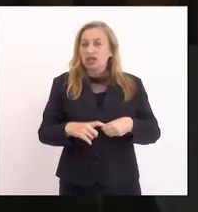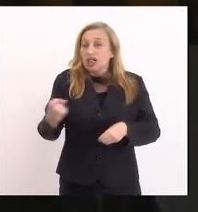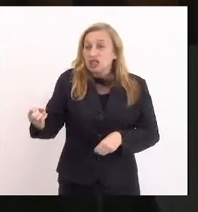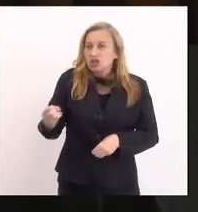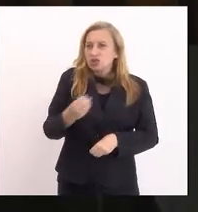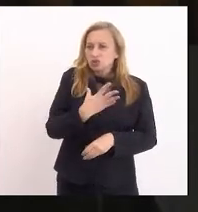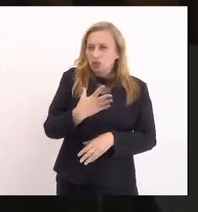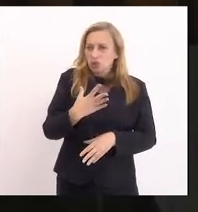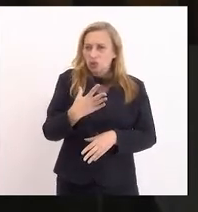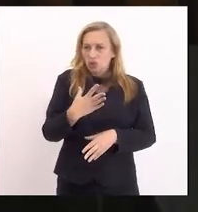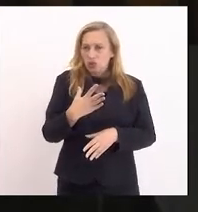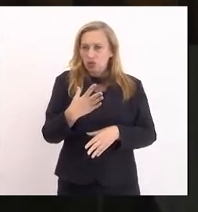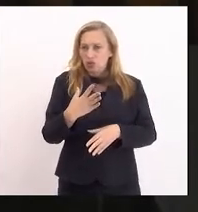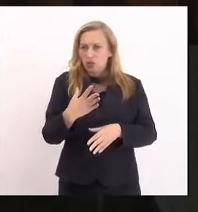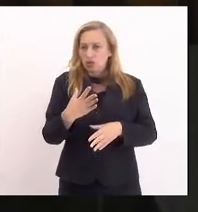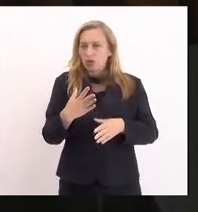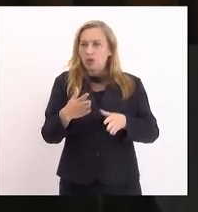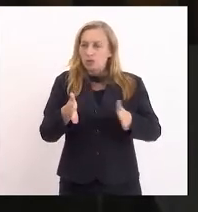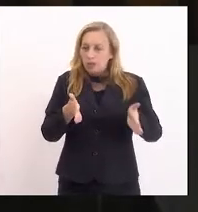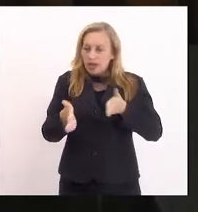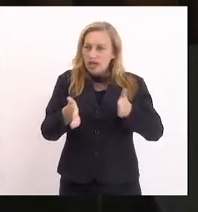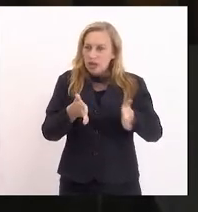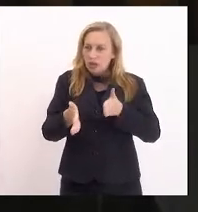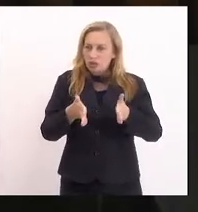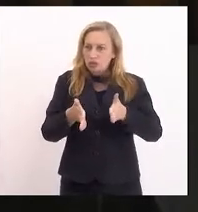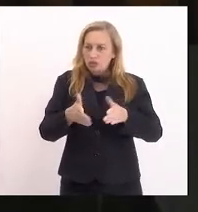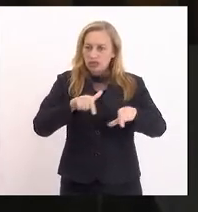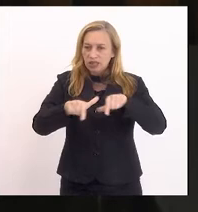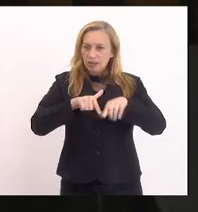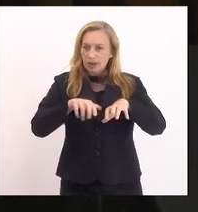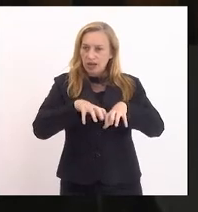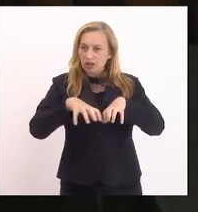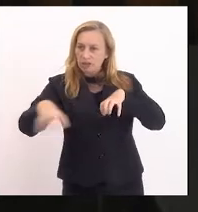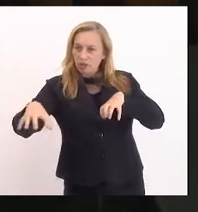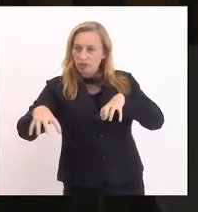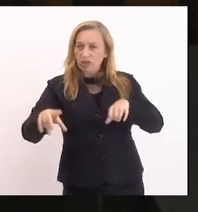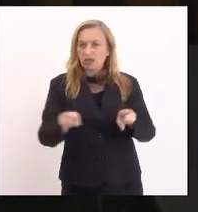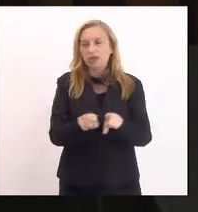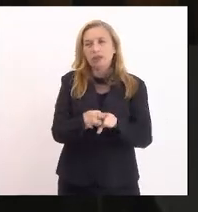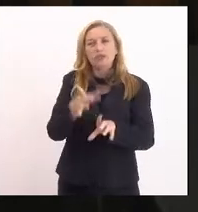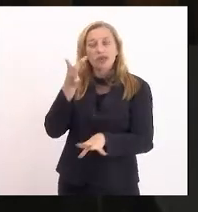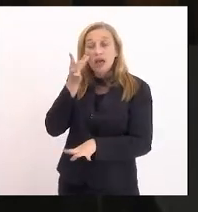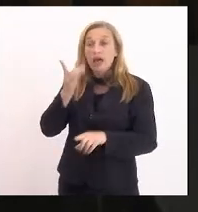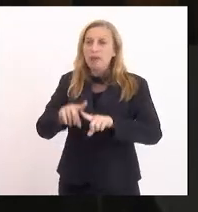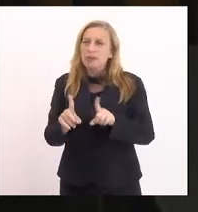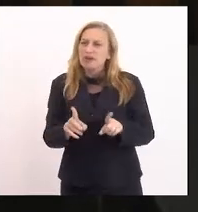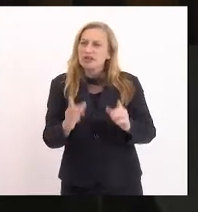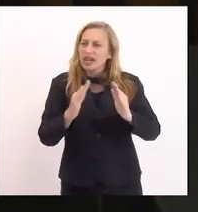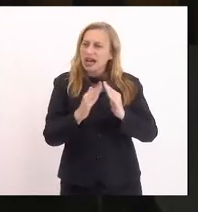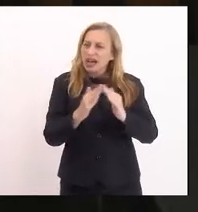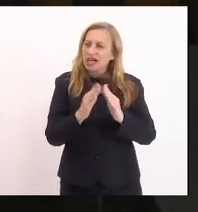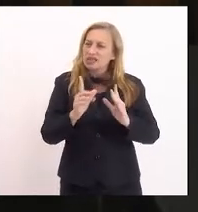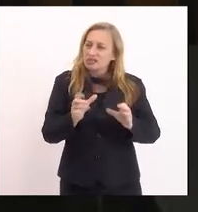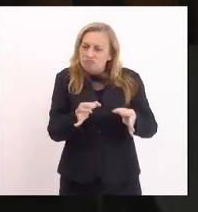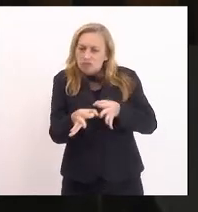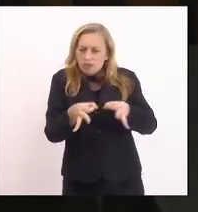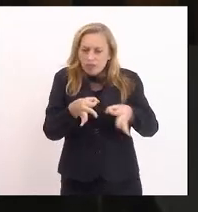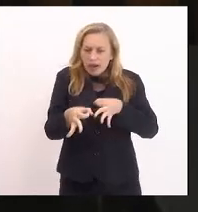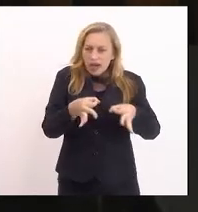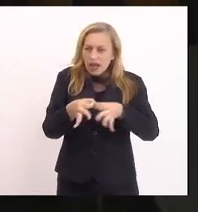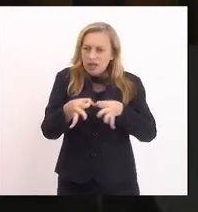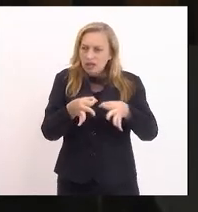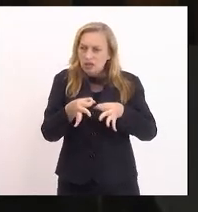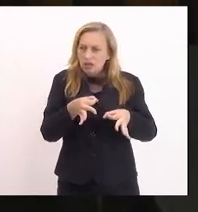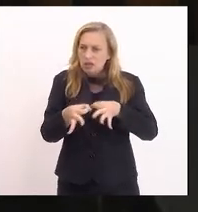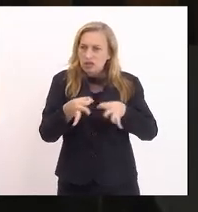ciclo de sessões híbridas e, embora a Casa tenha buscado se organizar, o presidente,